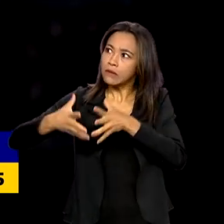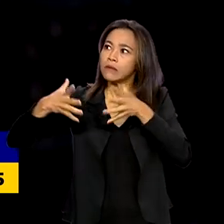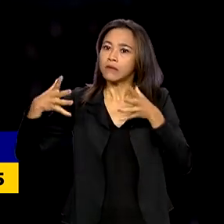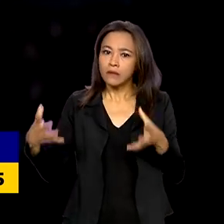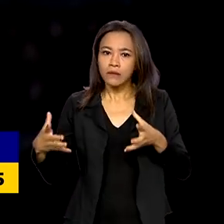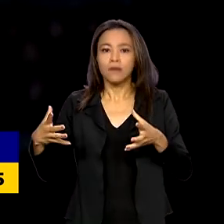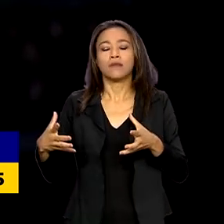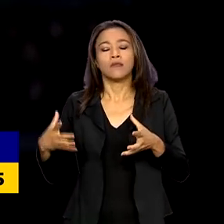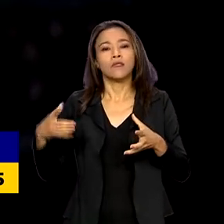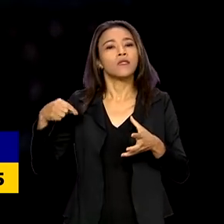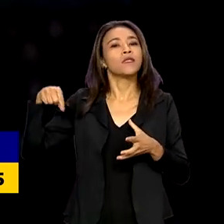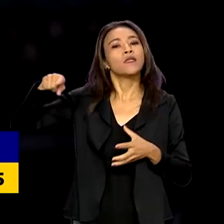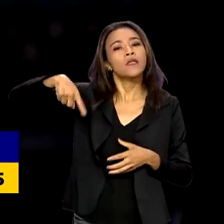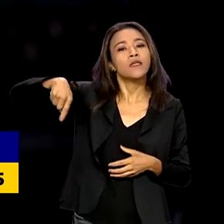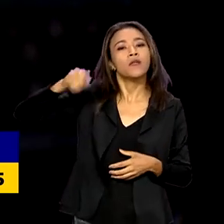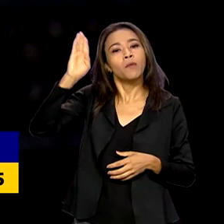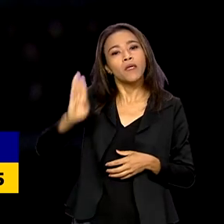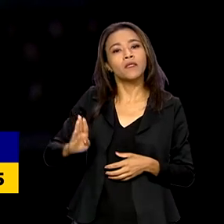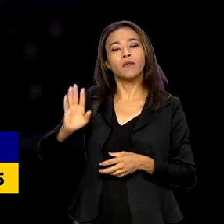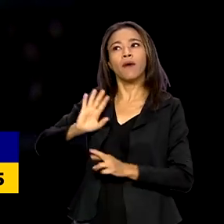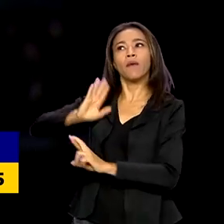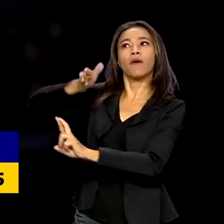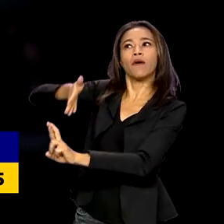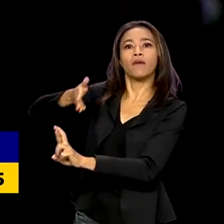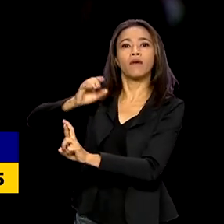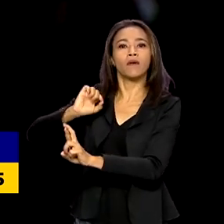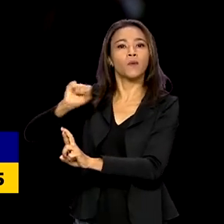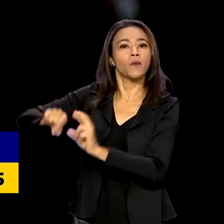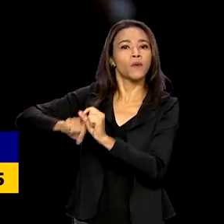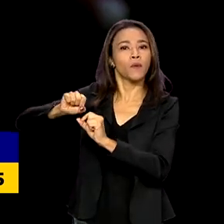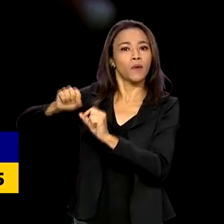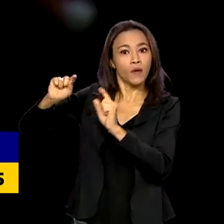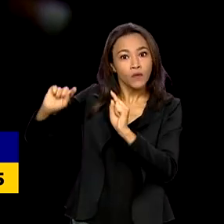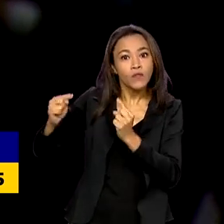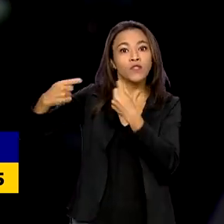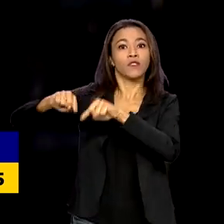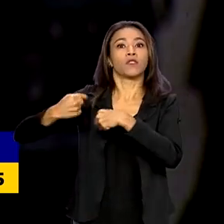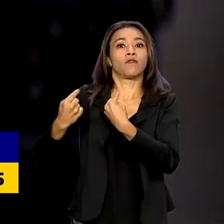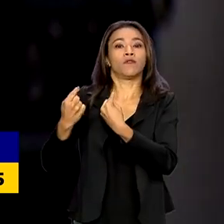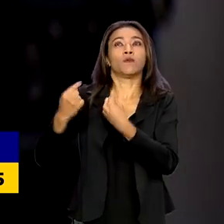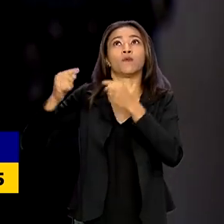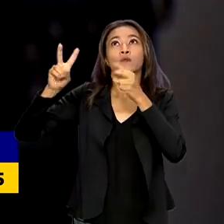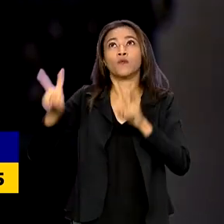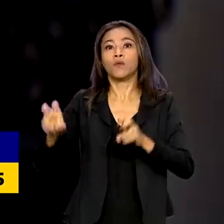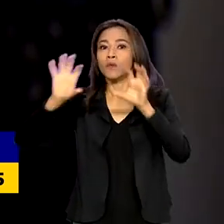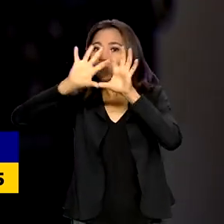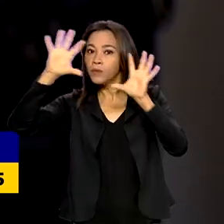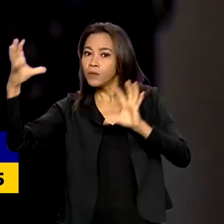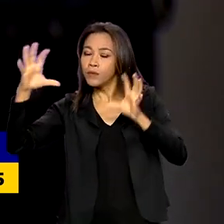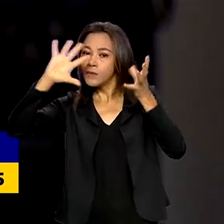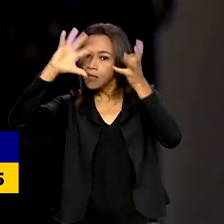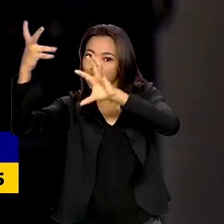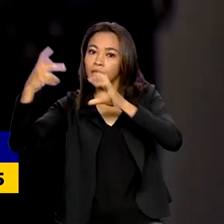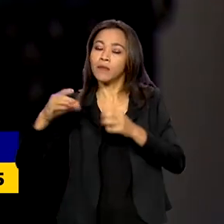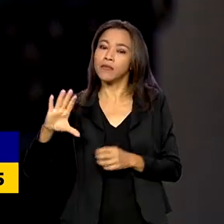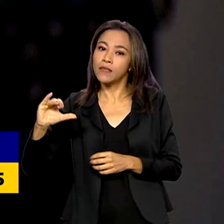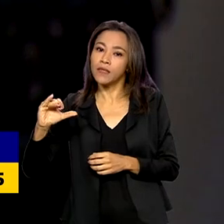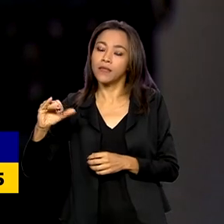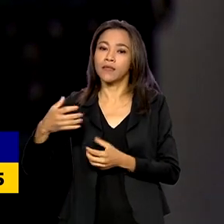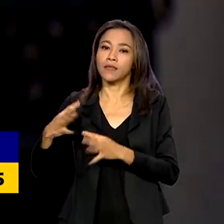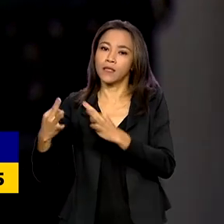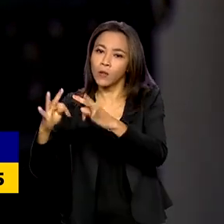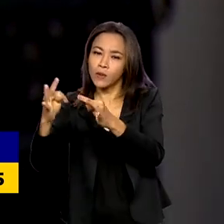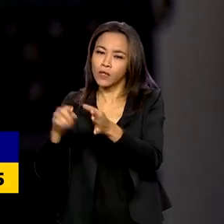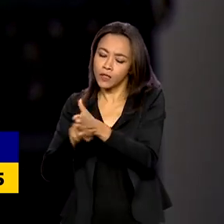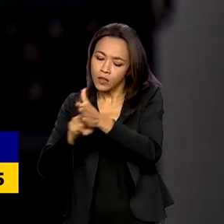por aquilo que representa relativamente aos grandes desafios do clima, pela ciência, tecnologia, investigação,